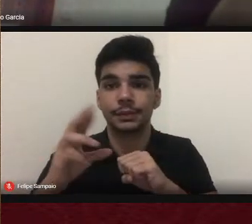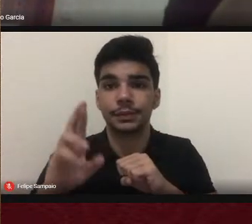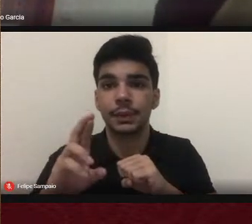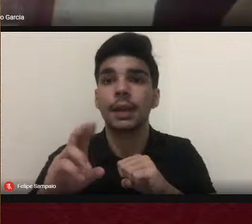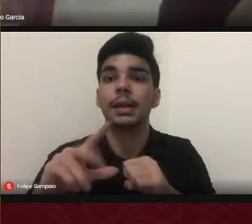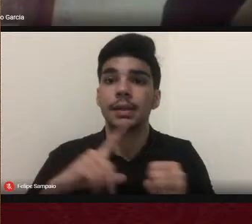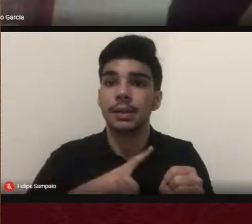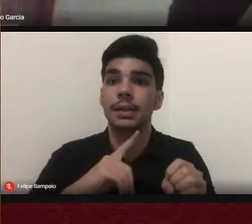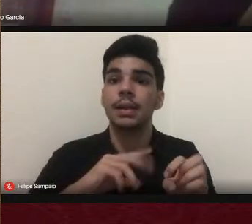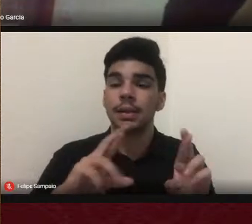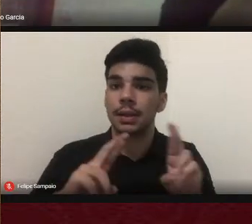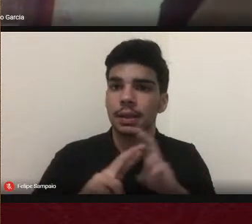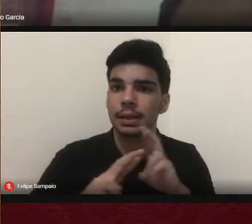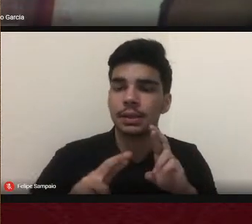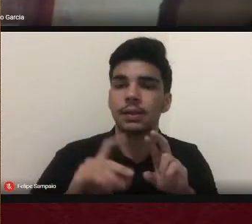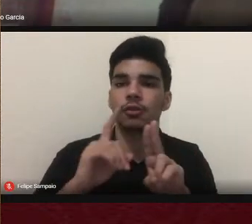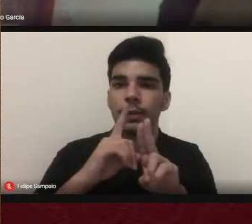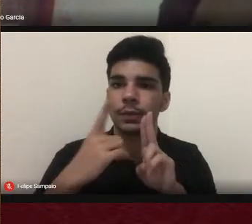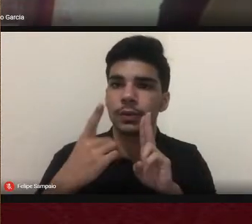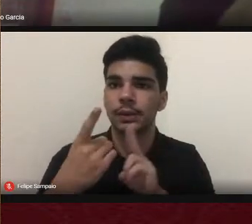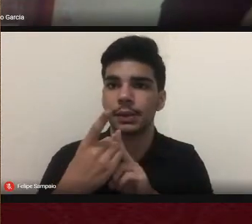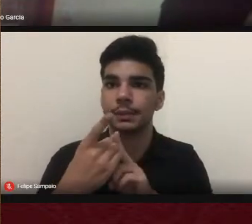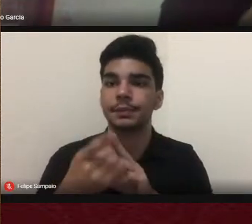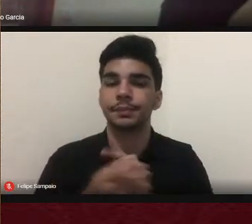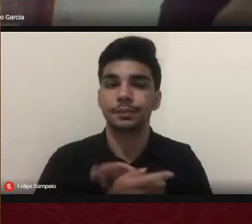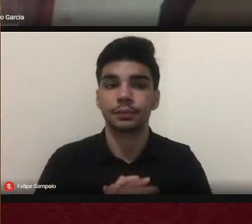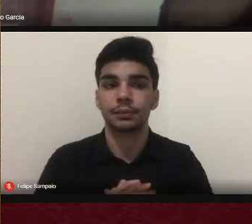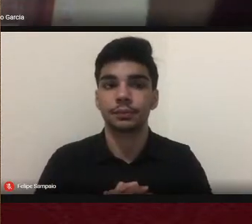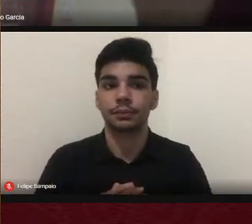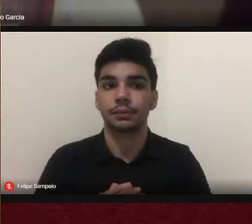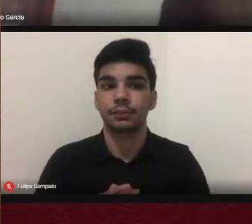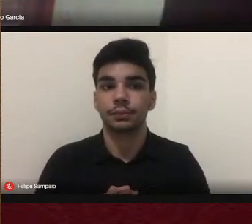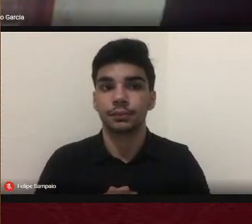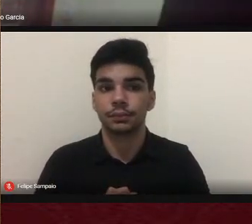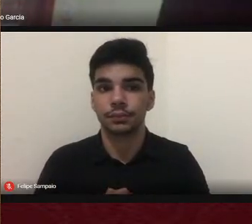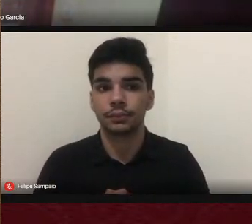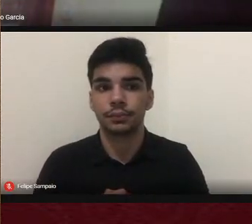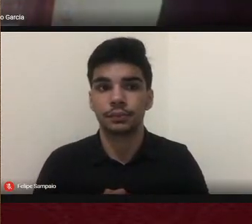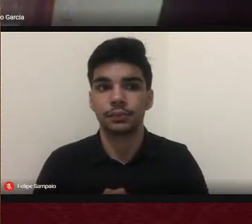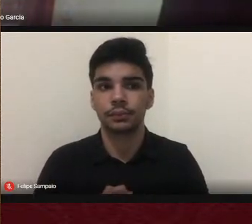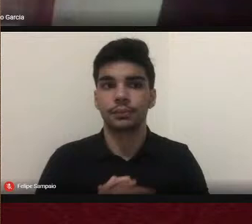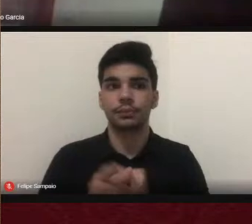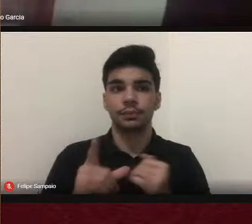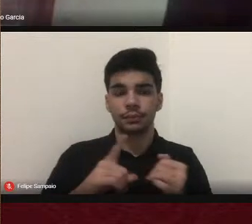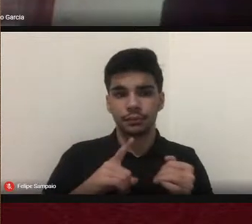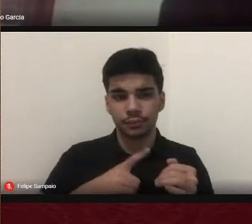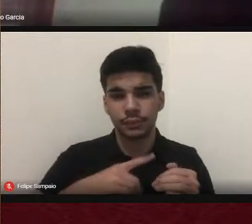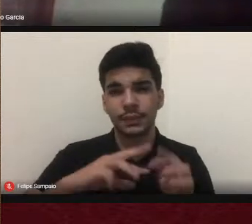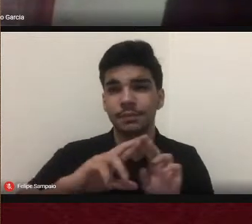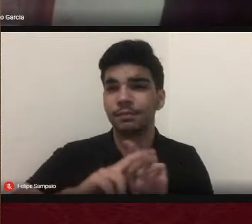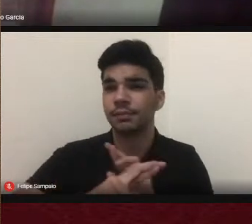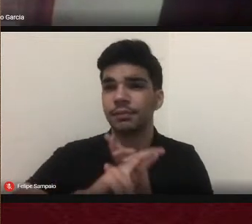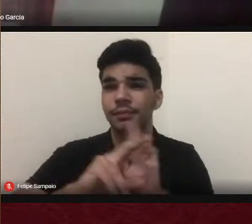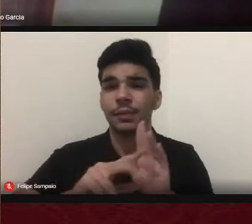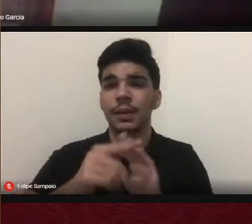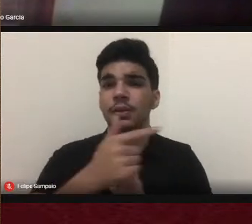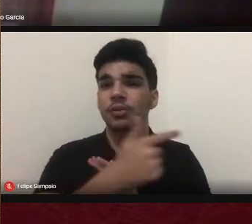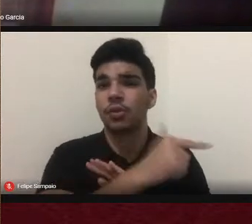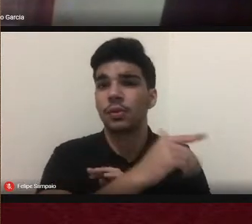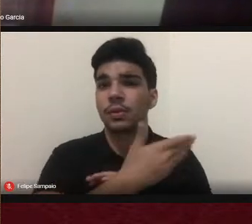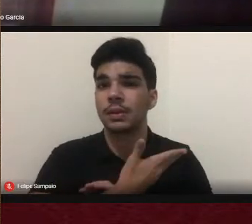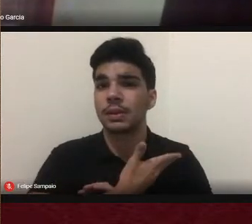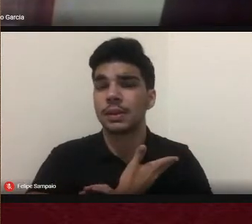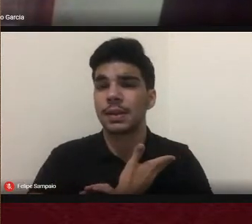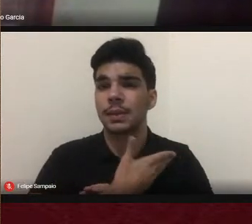e eu distingo um pouquinho dos colegas pelo tema eu trabalho com a história da